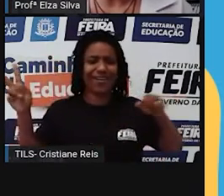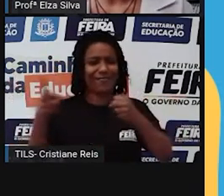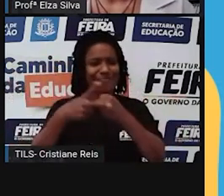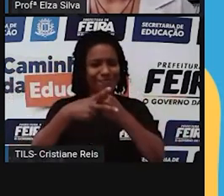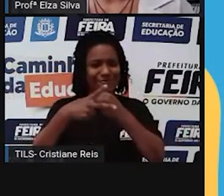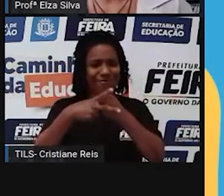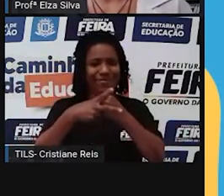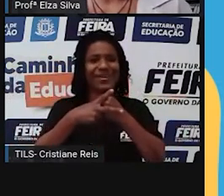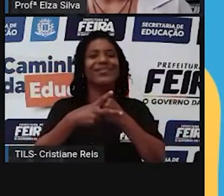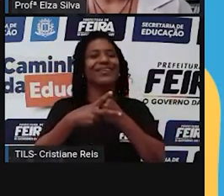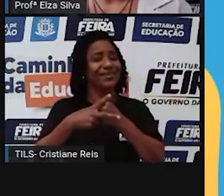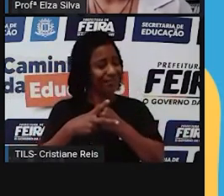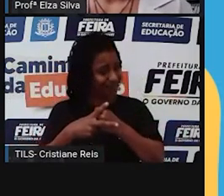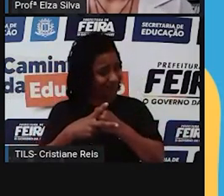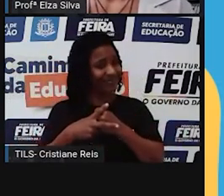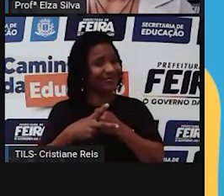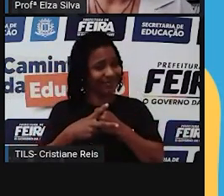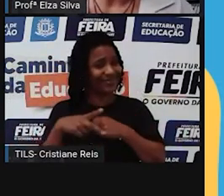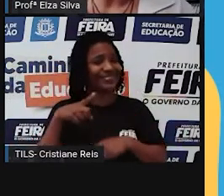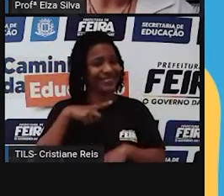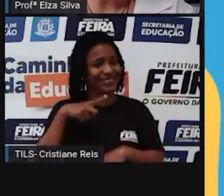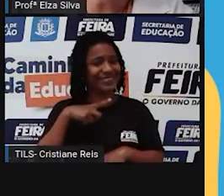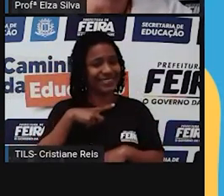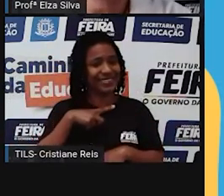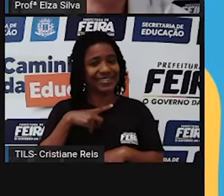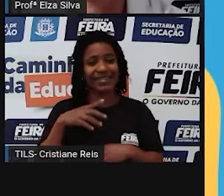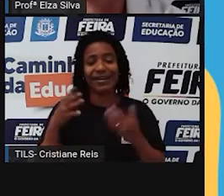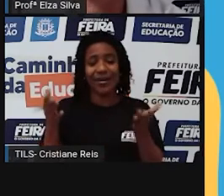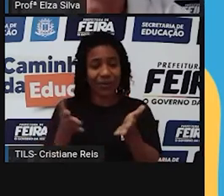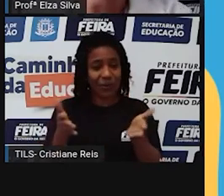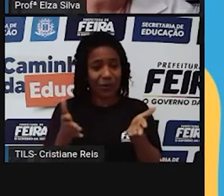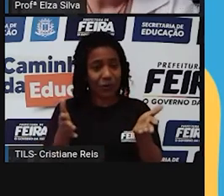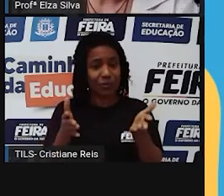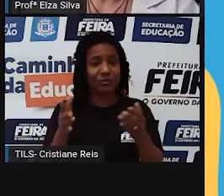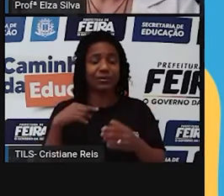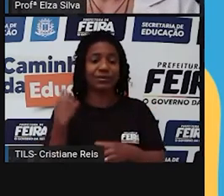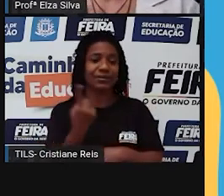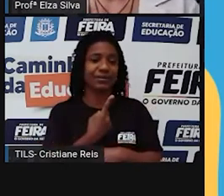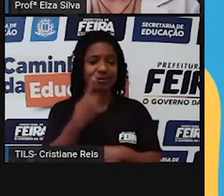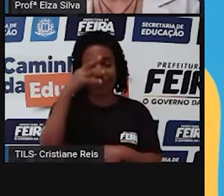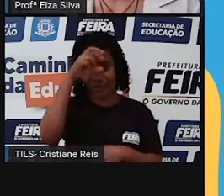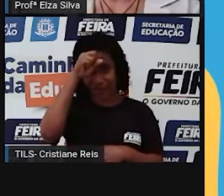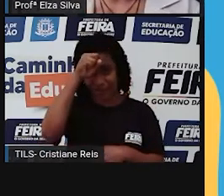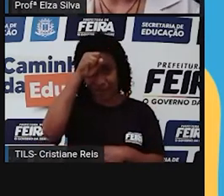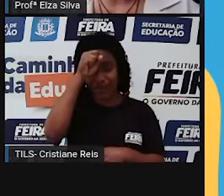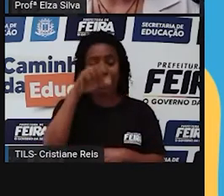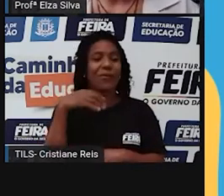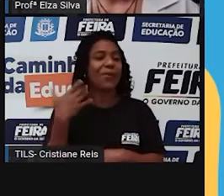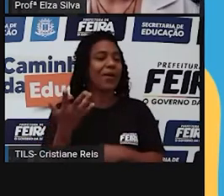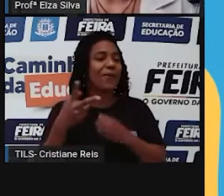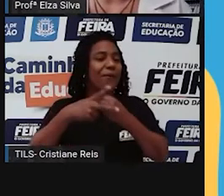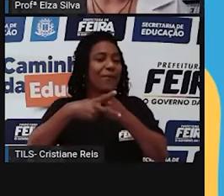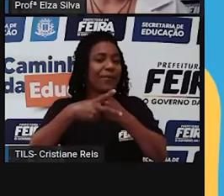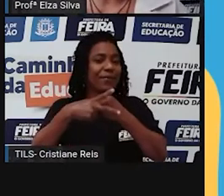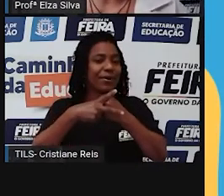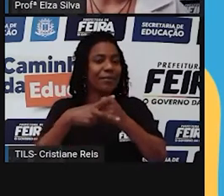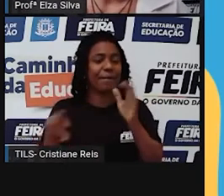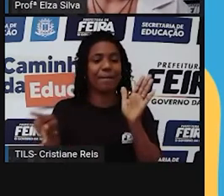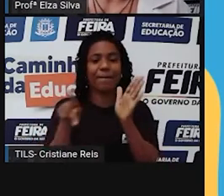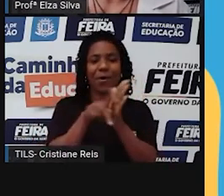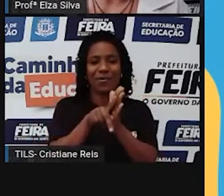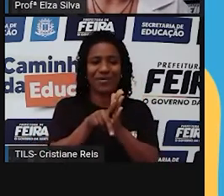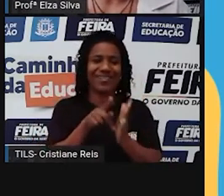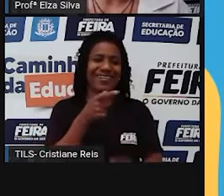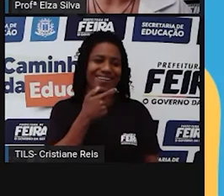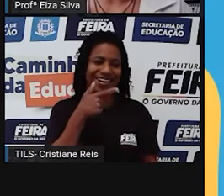recheiam um idioma. E hoje, especificamente, nós vamos tratar dos verbos da língua inglesa